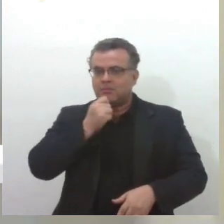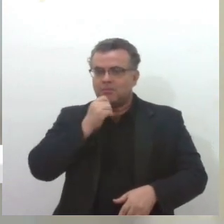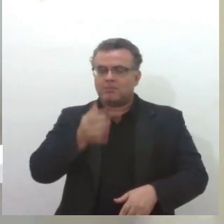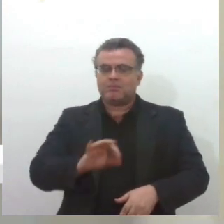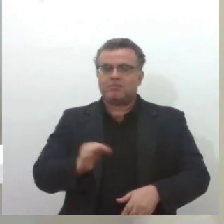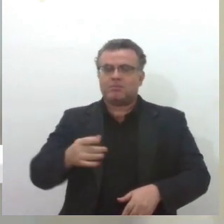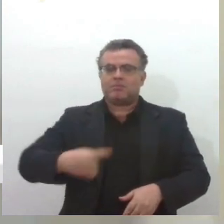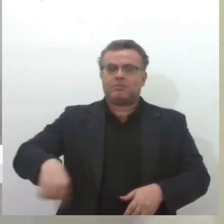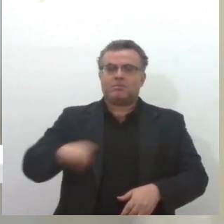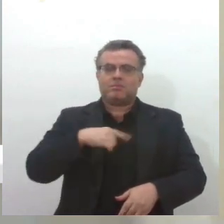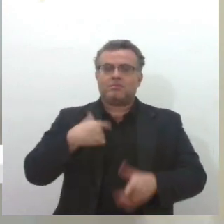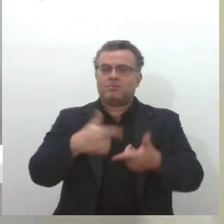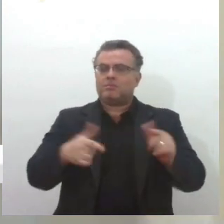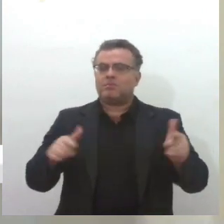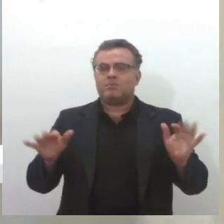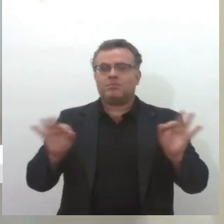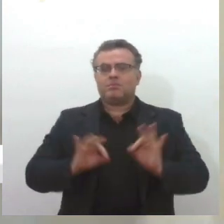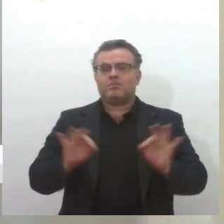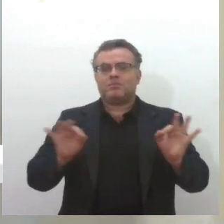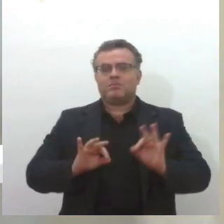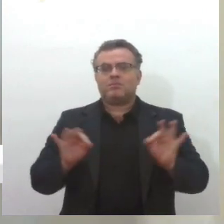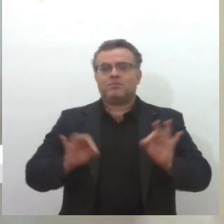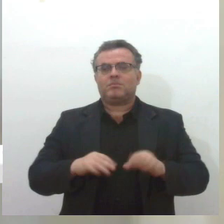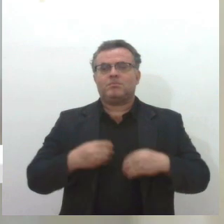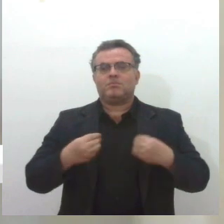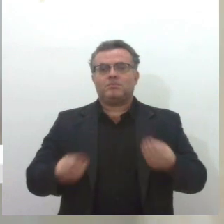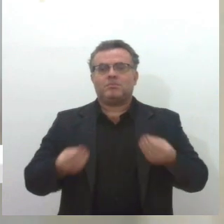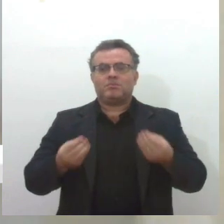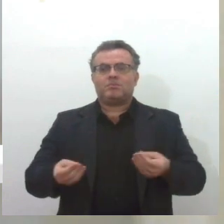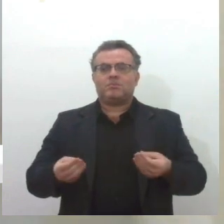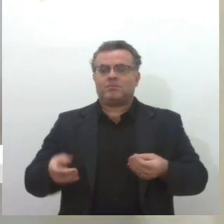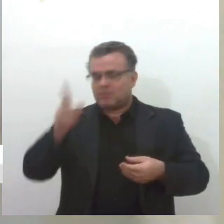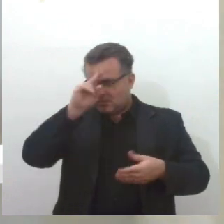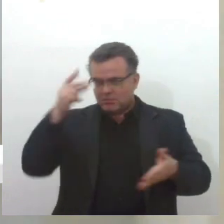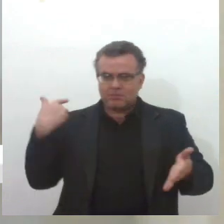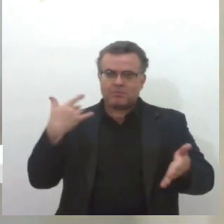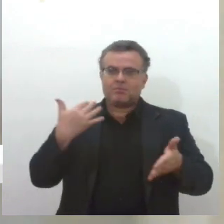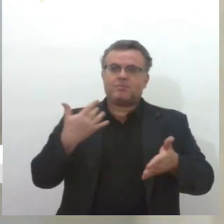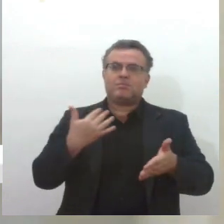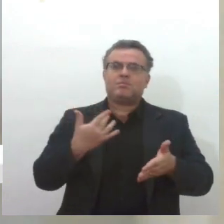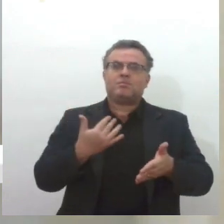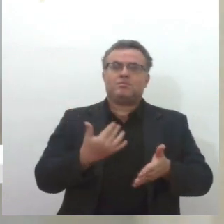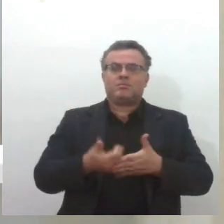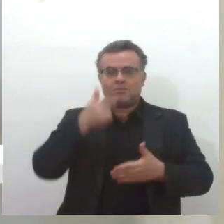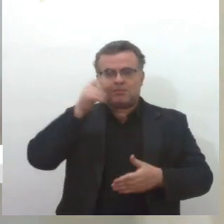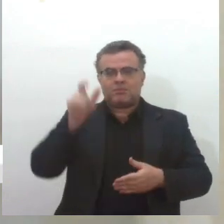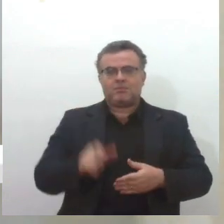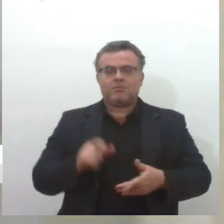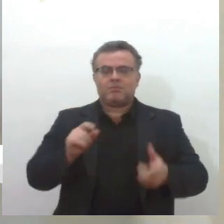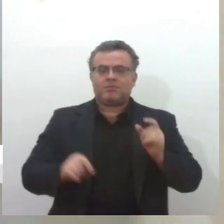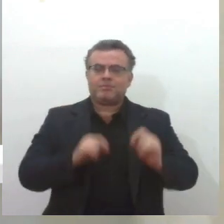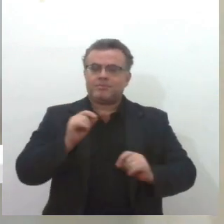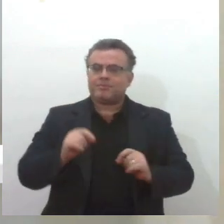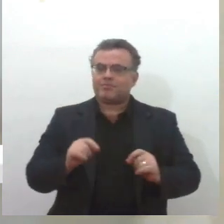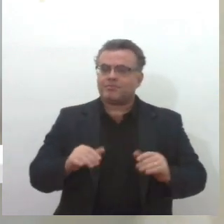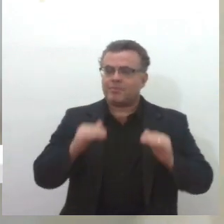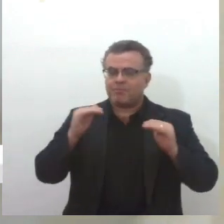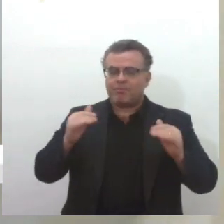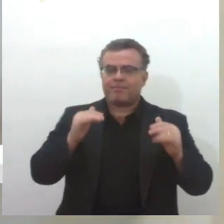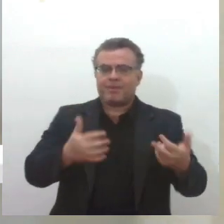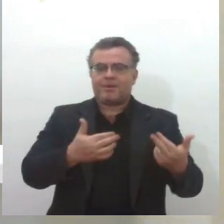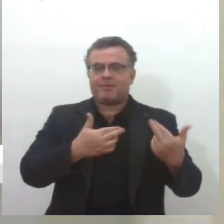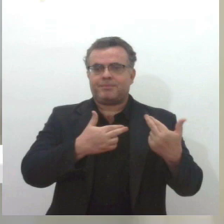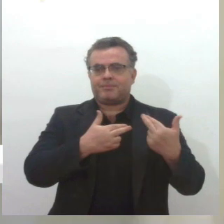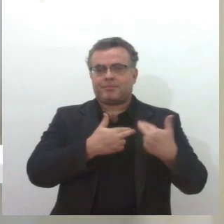nós não temos, não temos, no nosso histórico, vamos dizer assim, de uma mulher, de uma mulher assumindo realmente a função